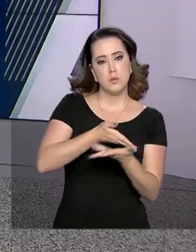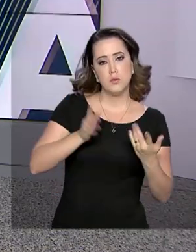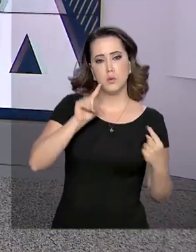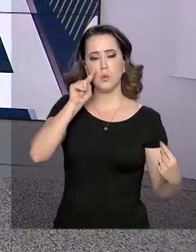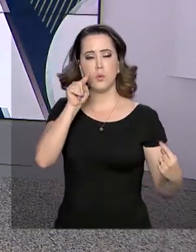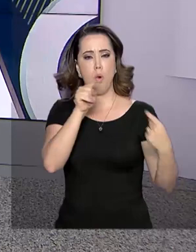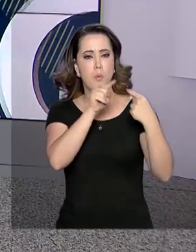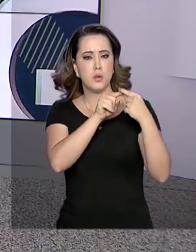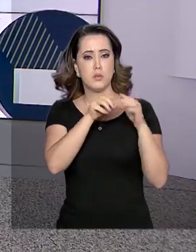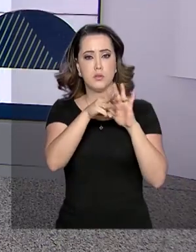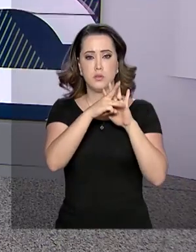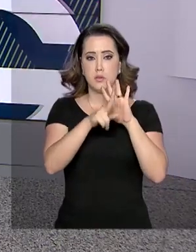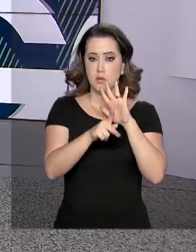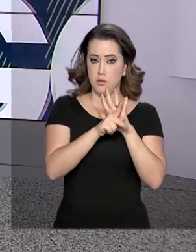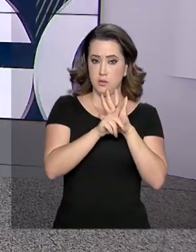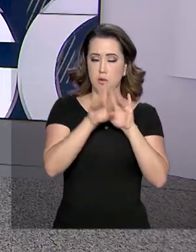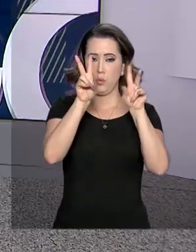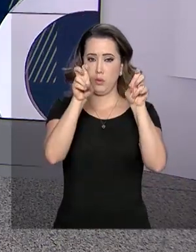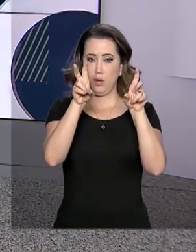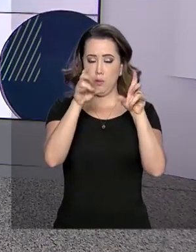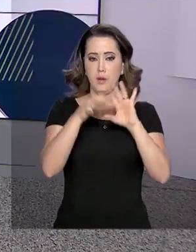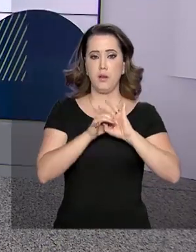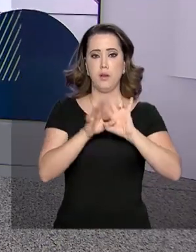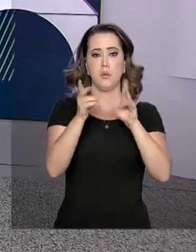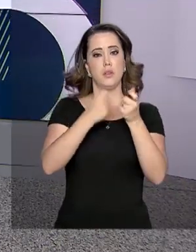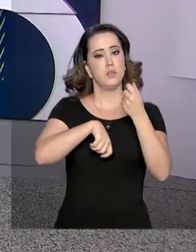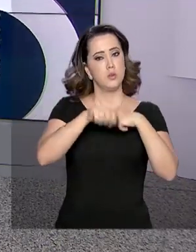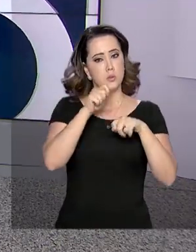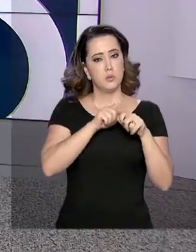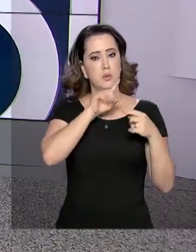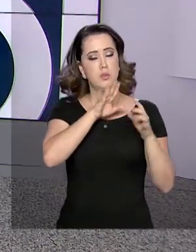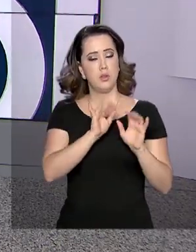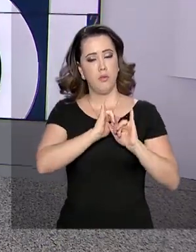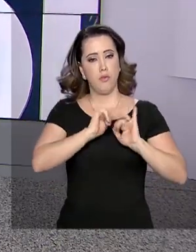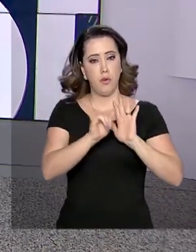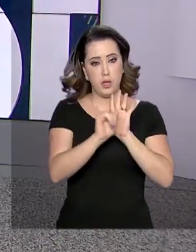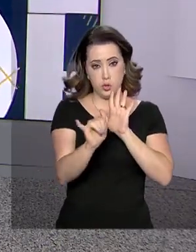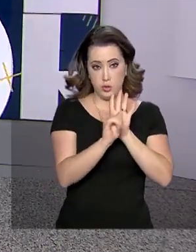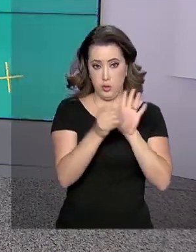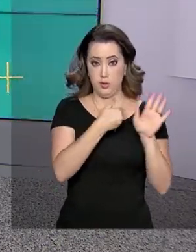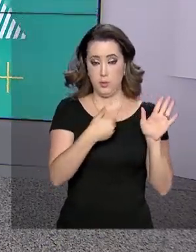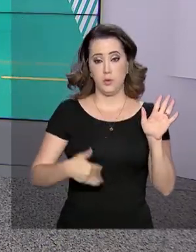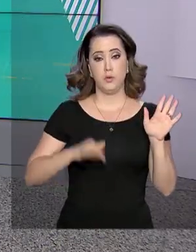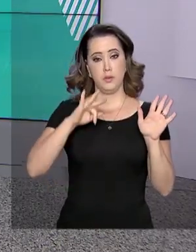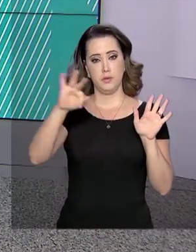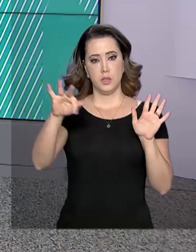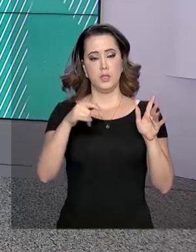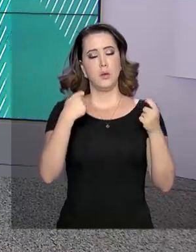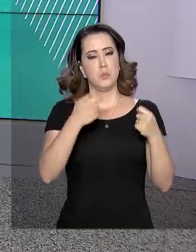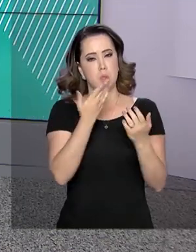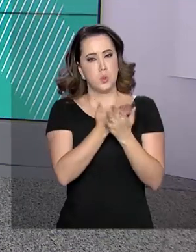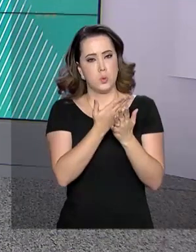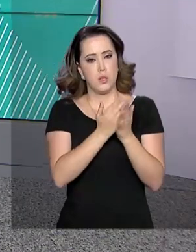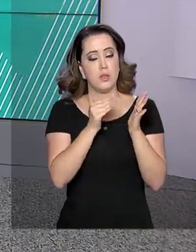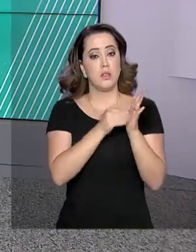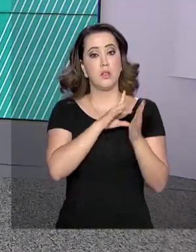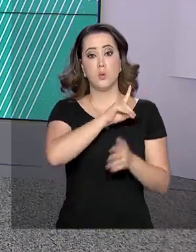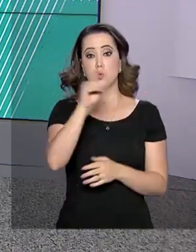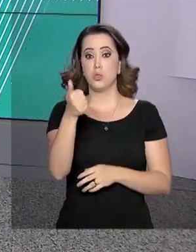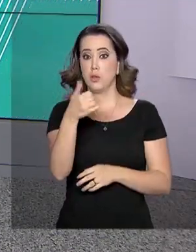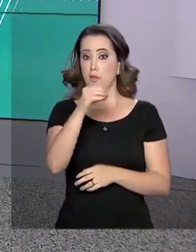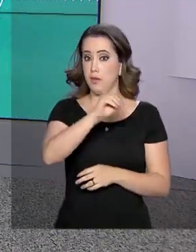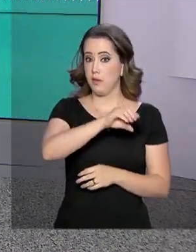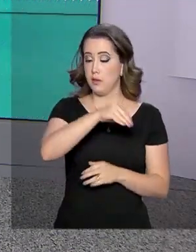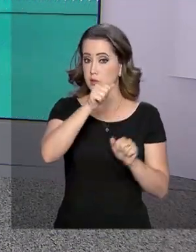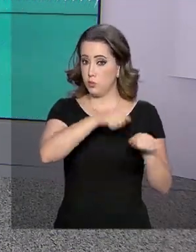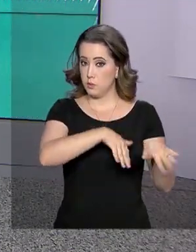Objetivos da medida provisória, que trata da liberdade econômica, que foi editada pelo Governo Federal e que deve ser analisada até o dia 10 de